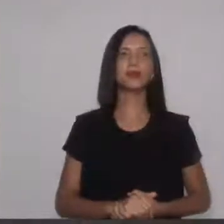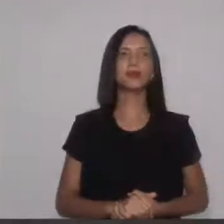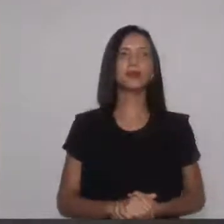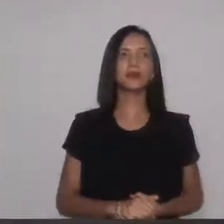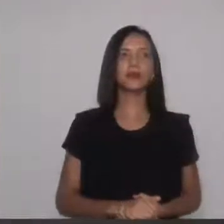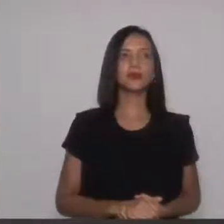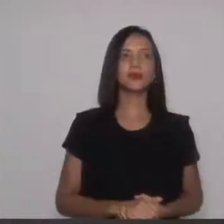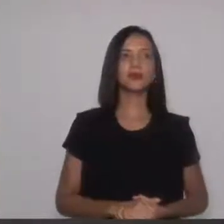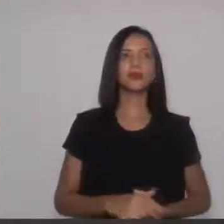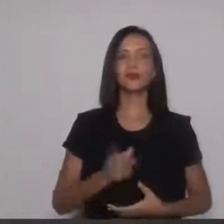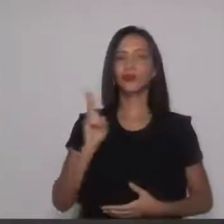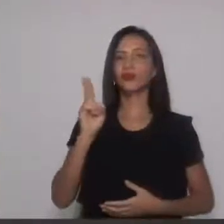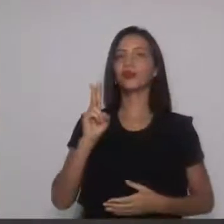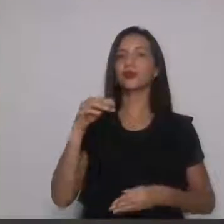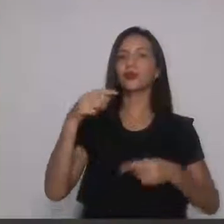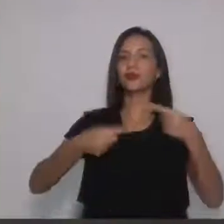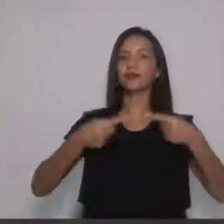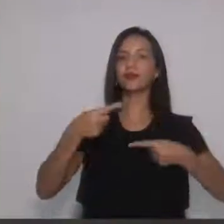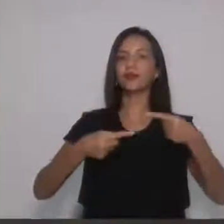Continua a discussão.